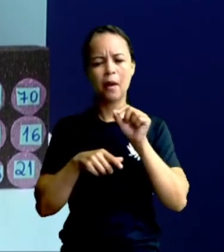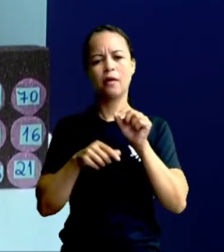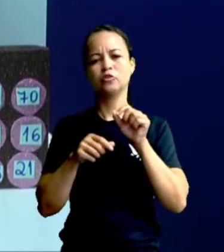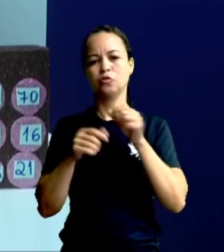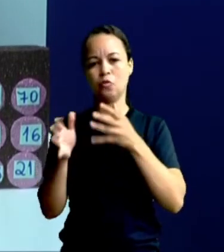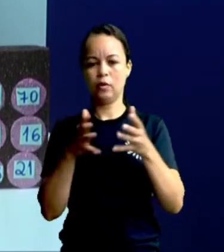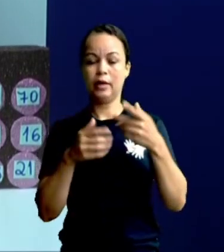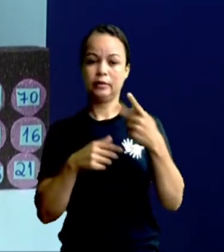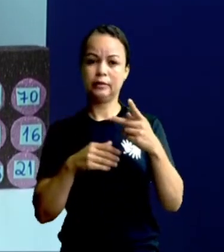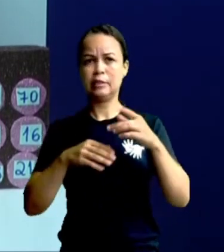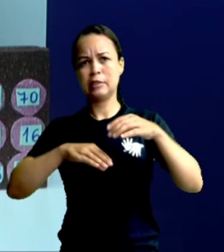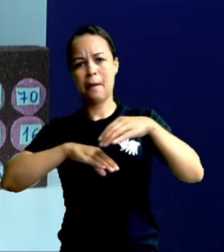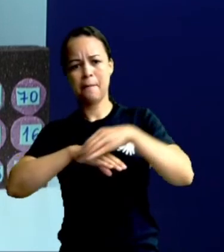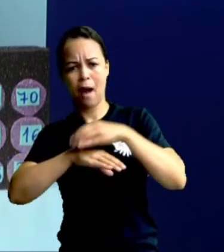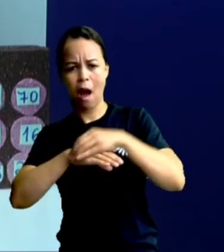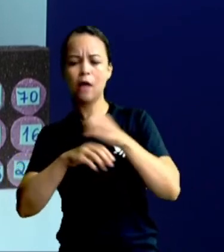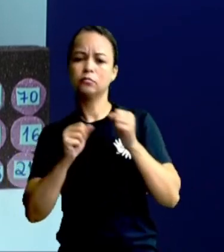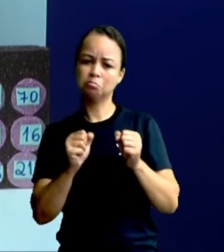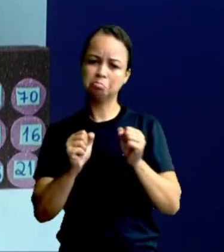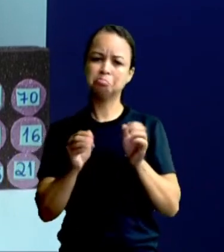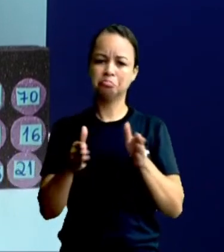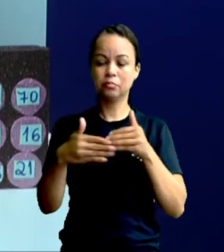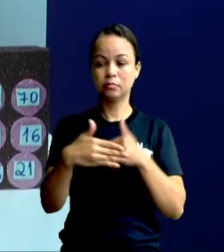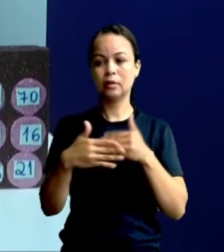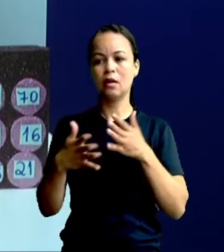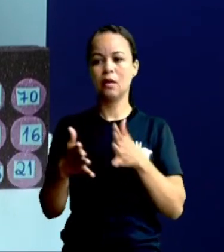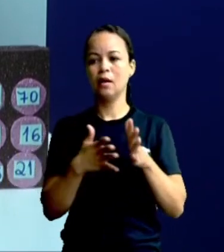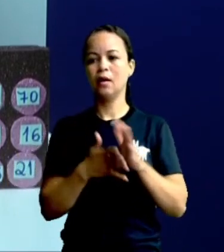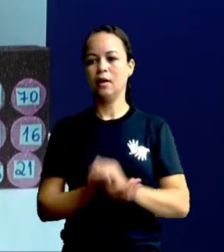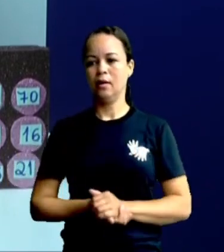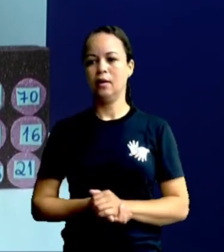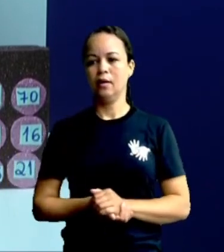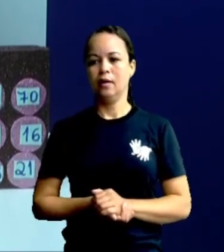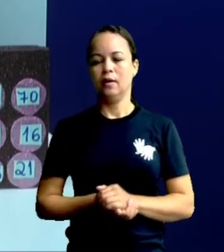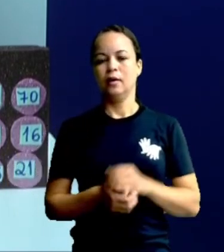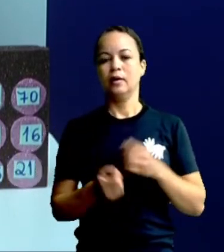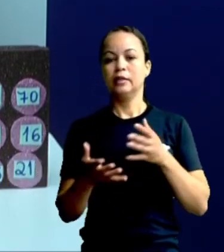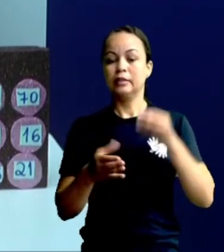casa. E dentro desta caixinha, eu coloquei aqui, ó,